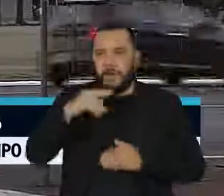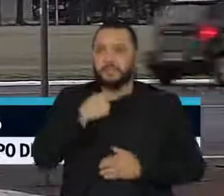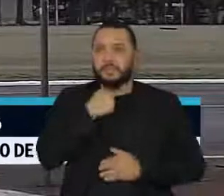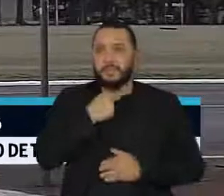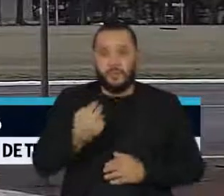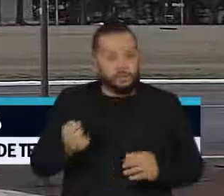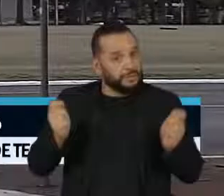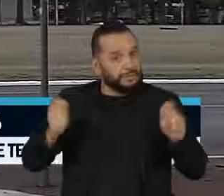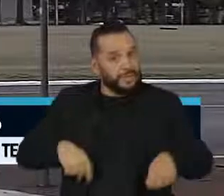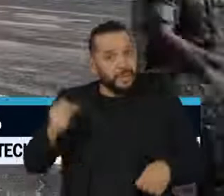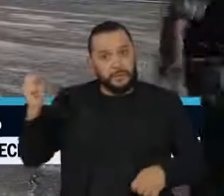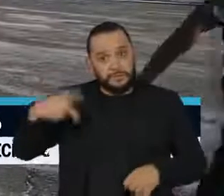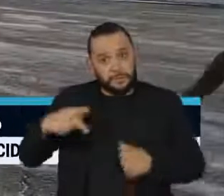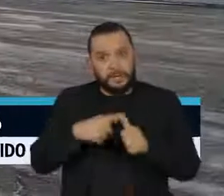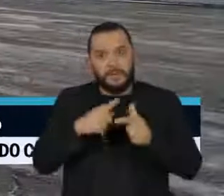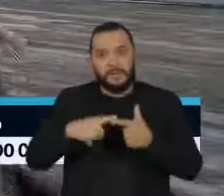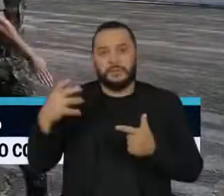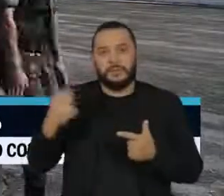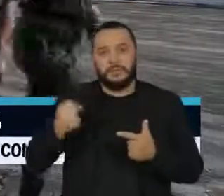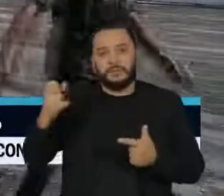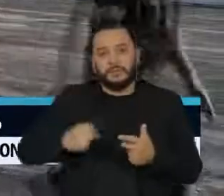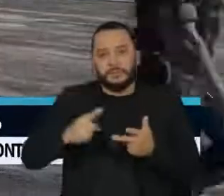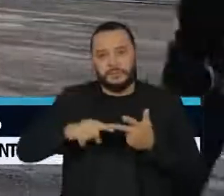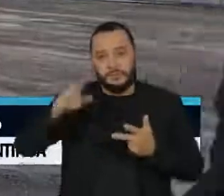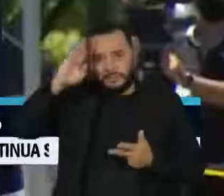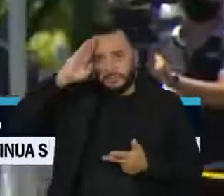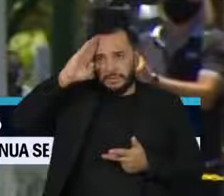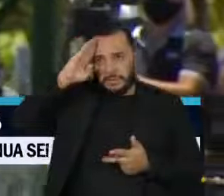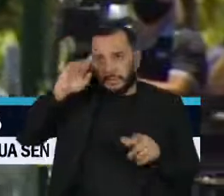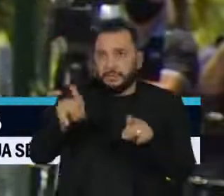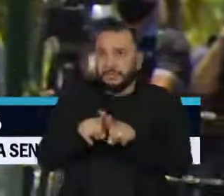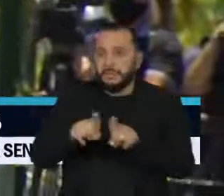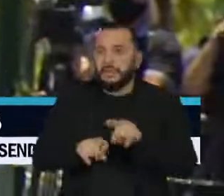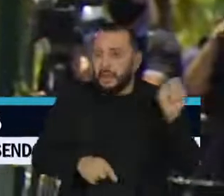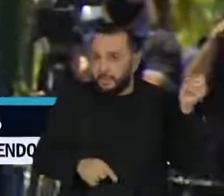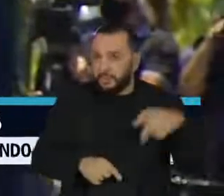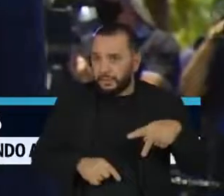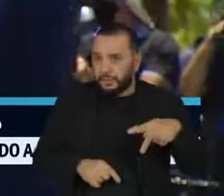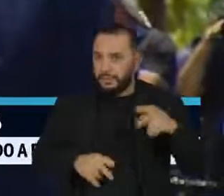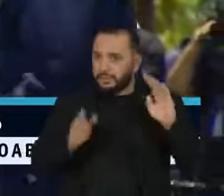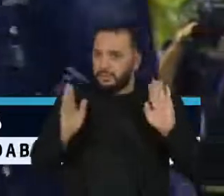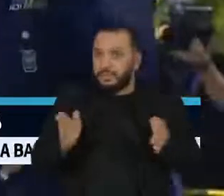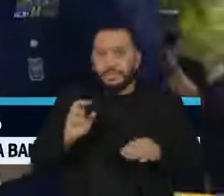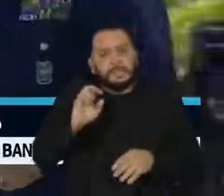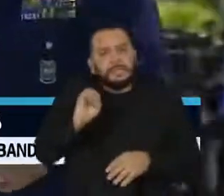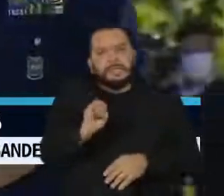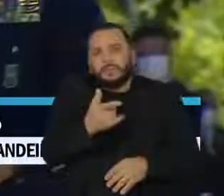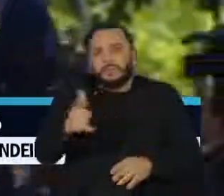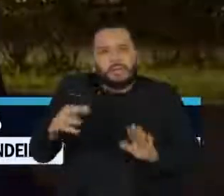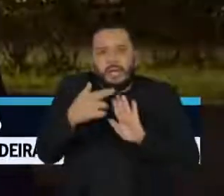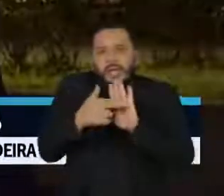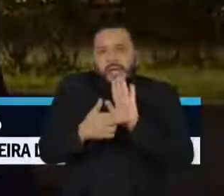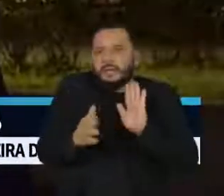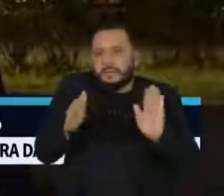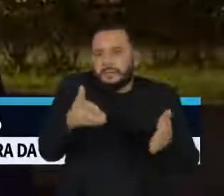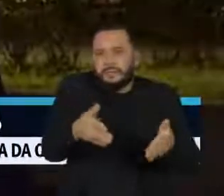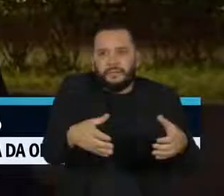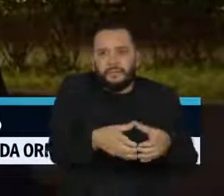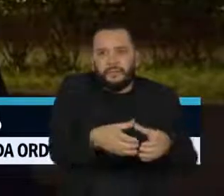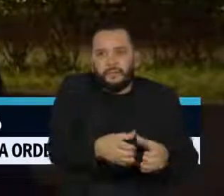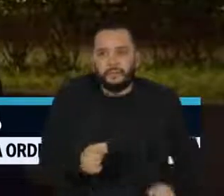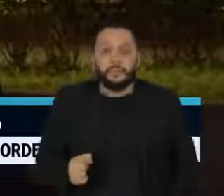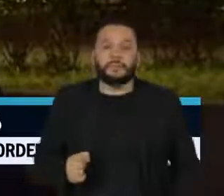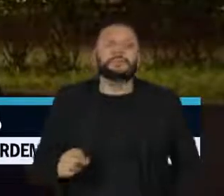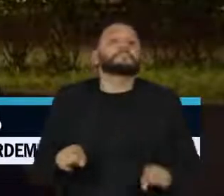aposentados, pensionistas e militares, incluindo os da reserva, caso não haja regras específicas para esse grupo. Em outra frente,